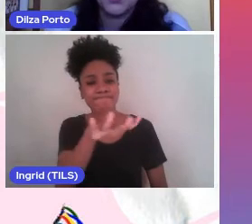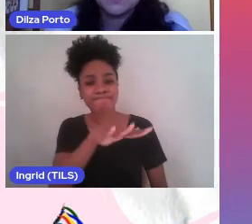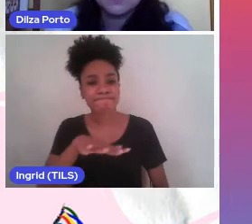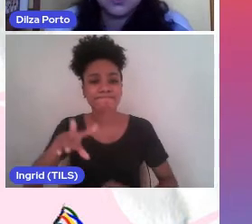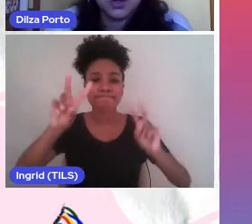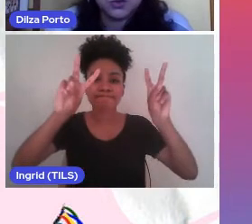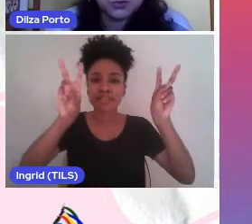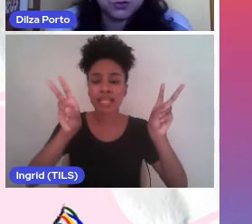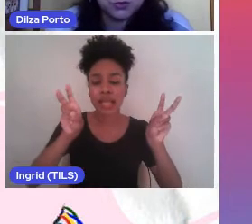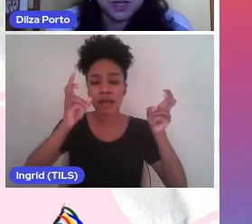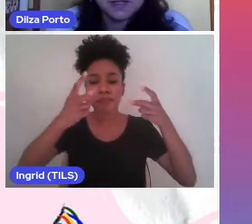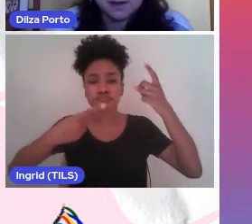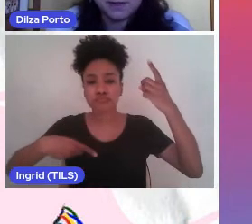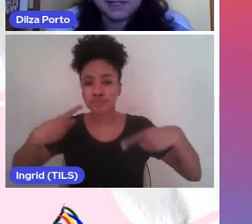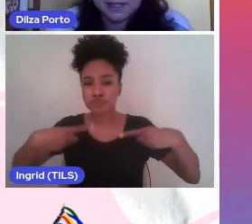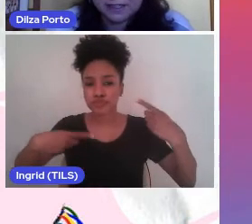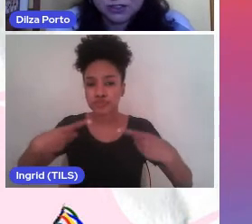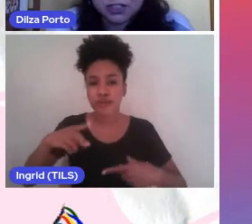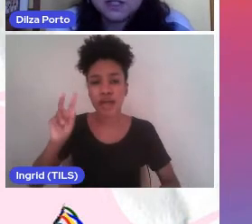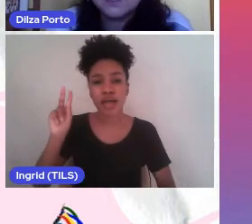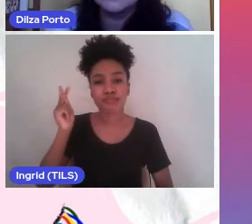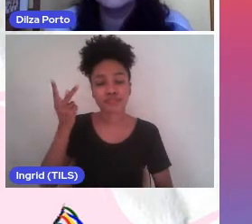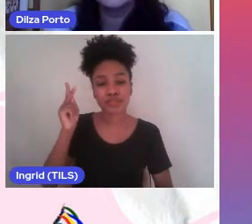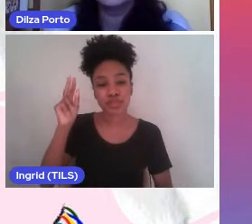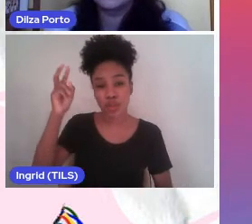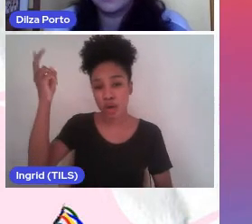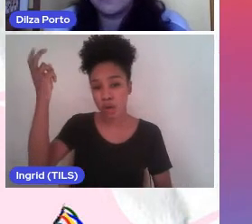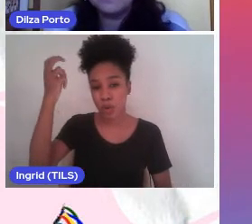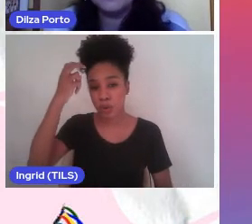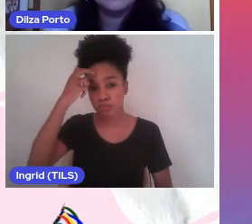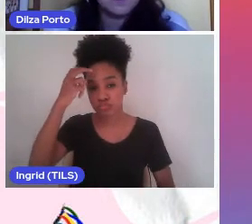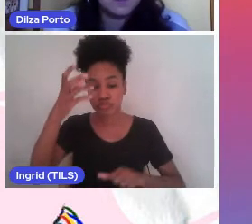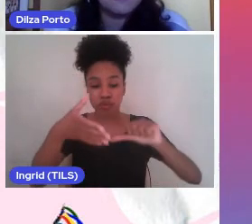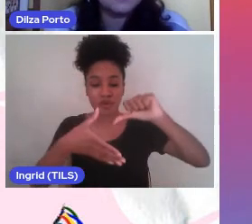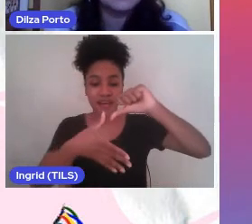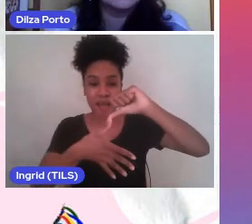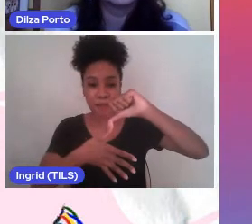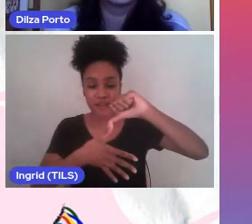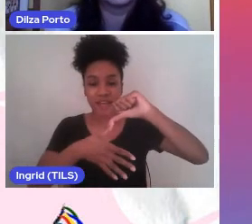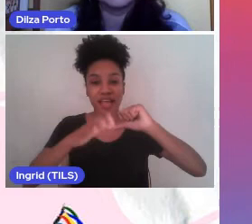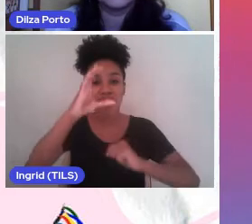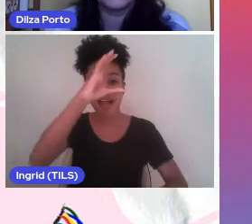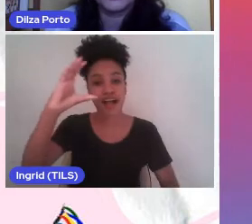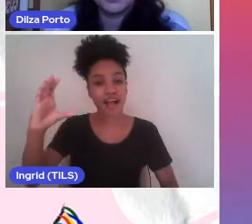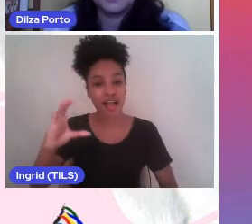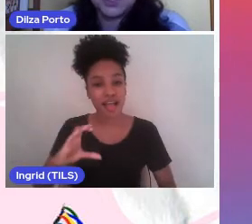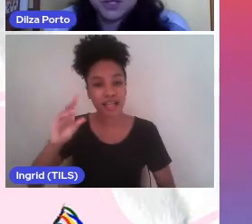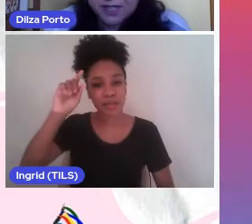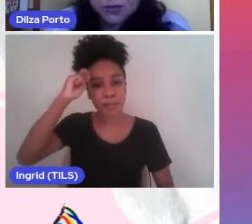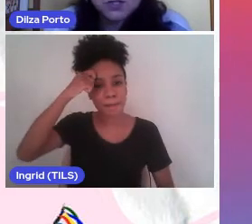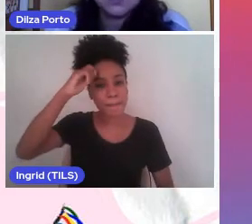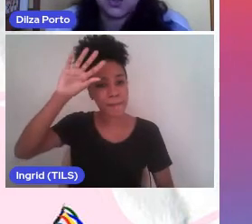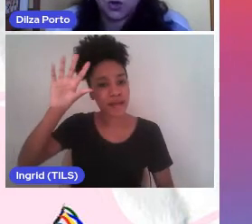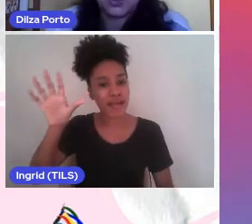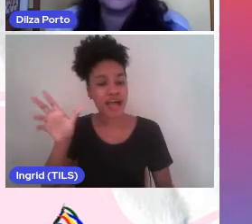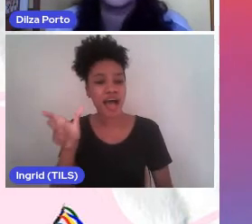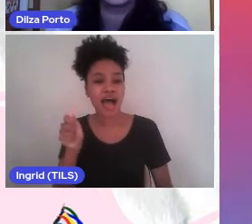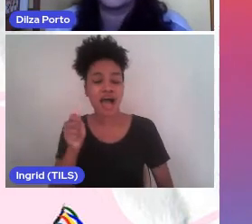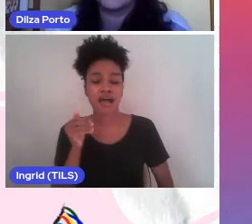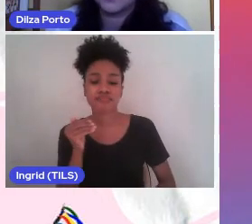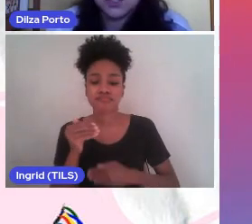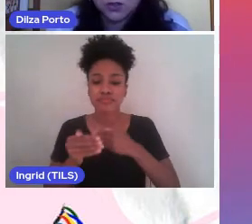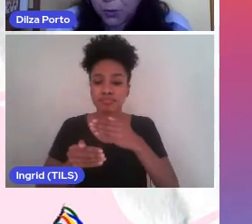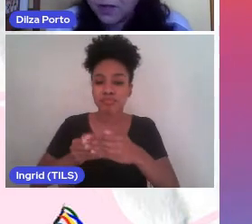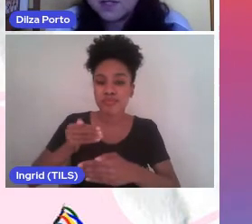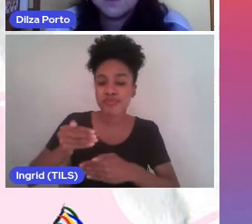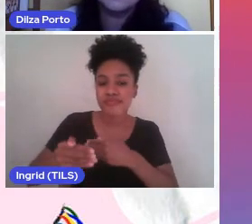discussões históricos-culturais da América Latina, do Caribe e da África. Também seus processos históricos,